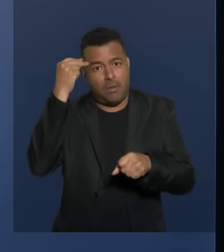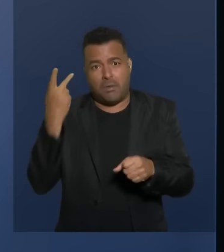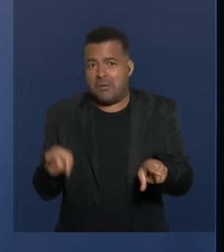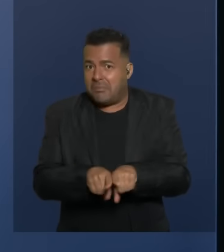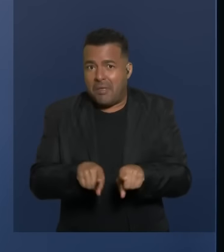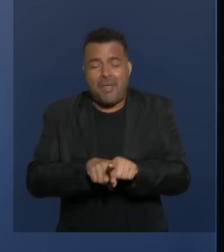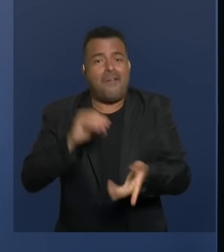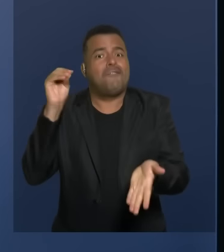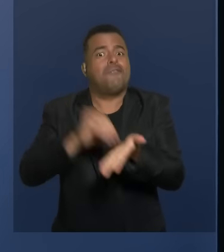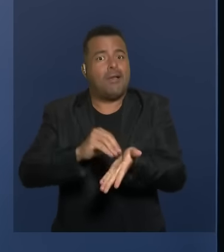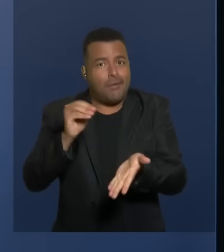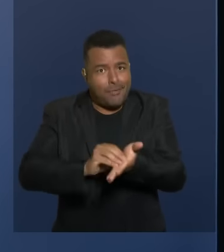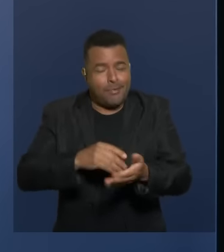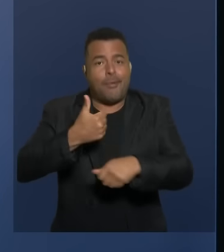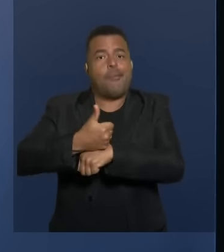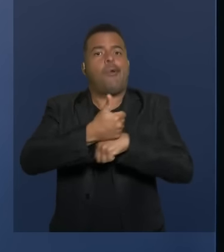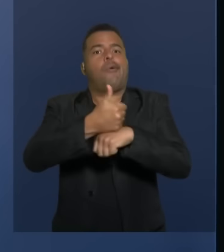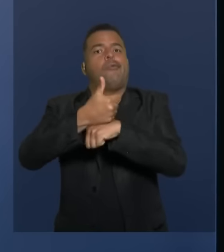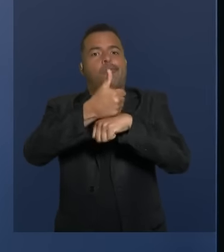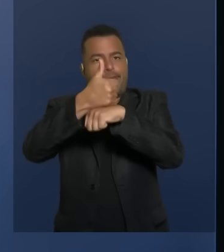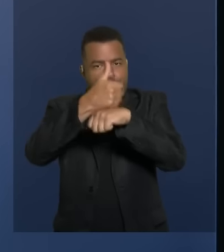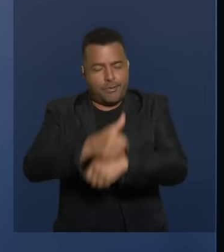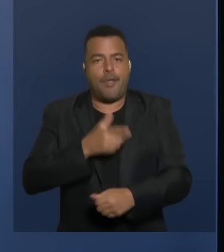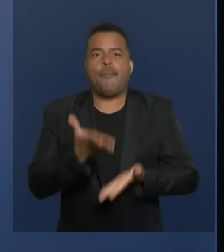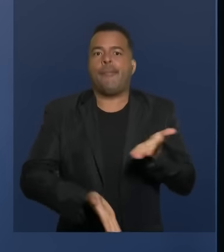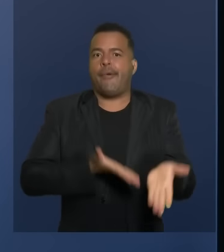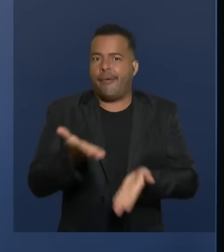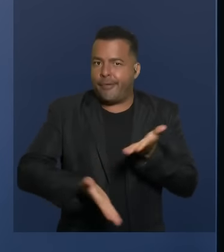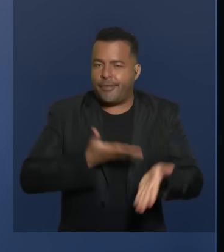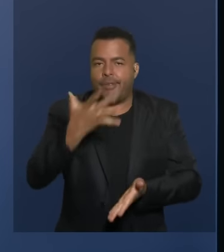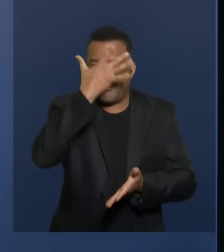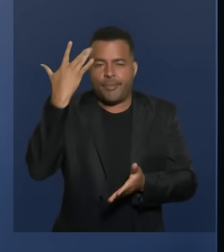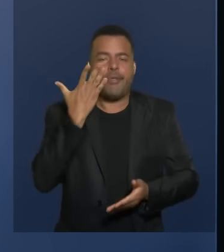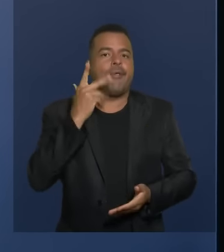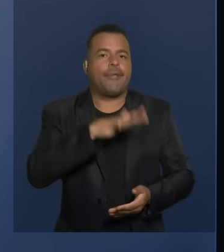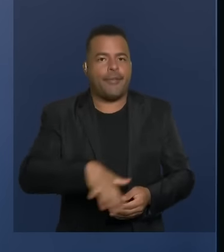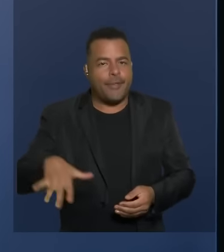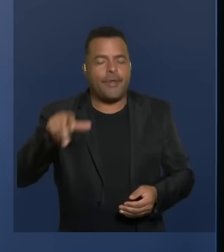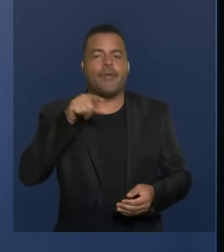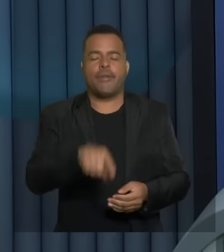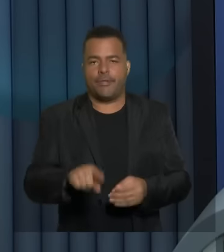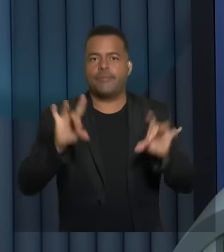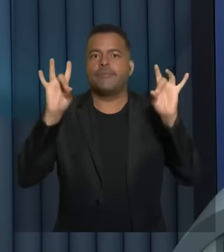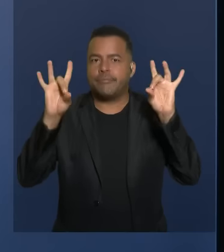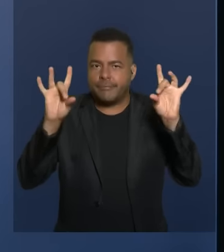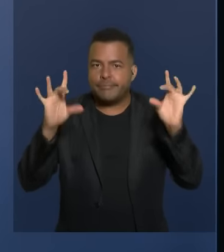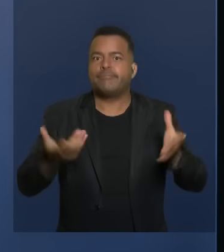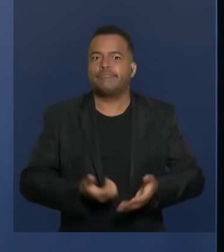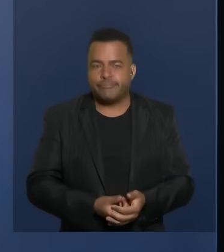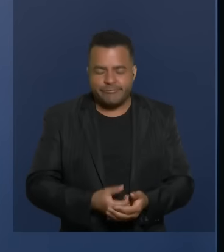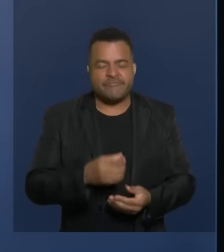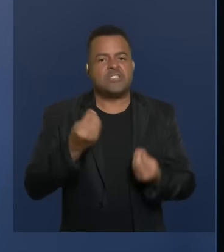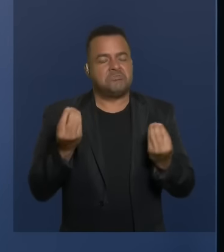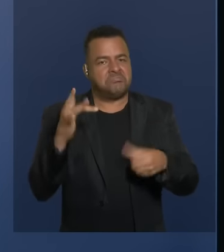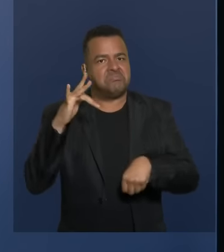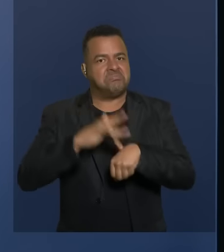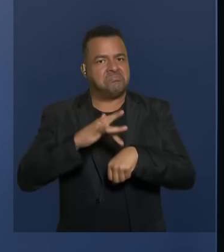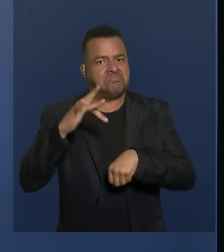profissionais para cuidar das crianças especiais. Isso é um absurdo,